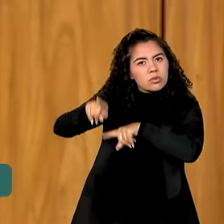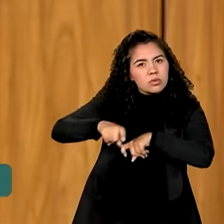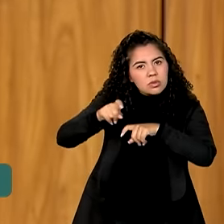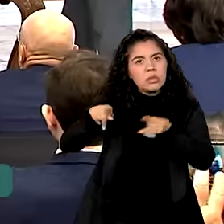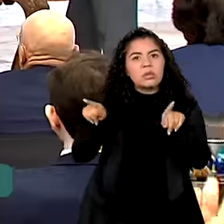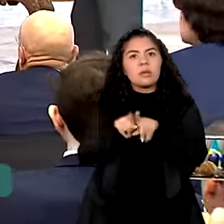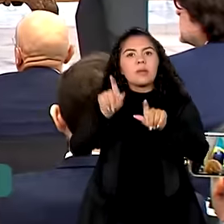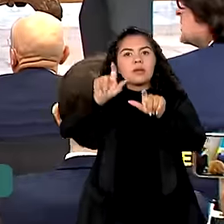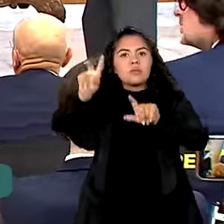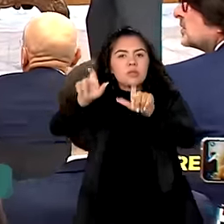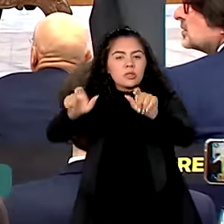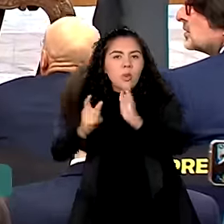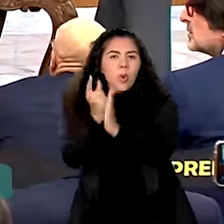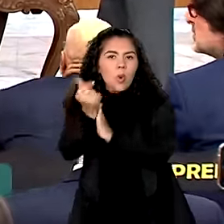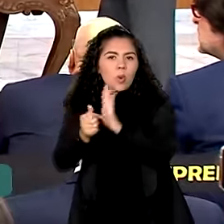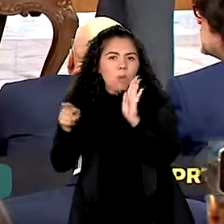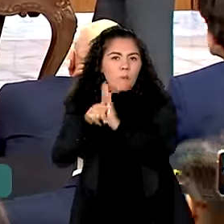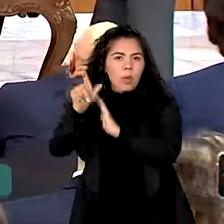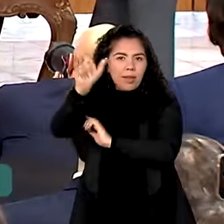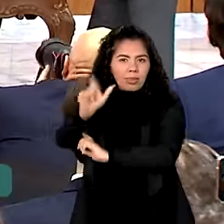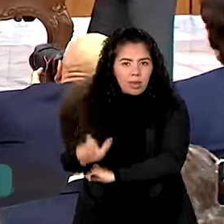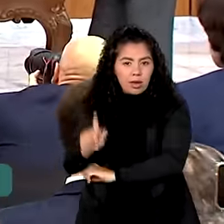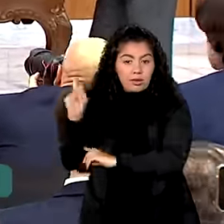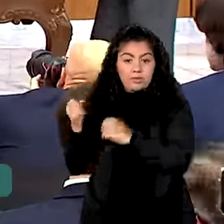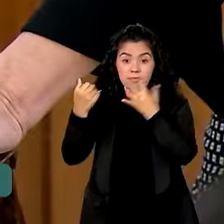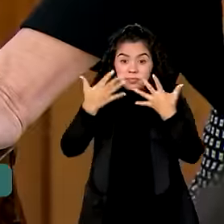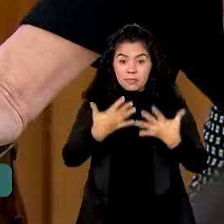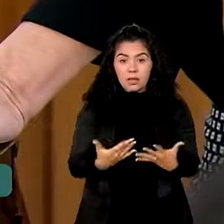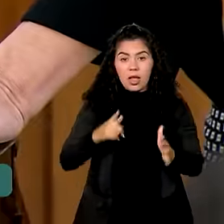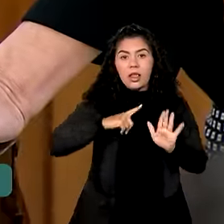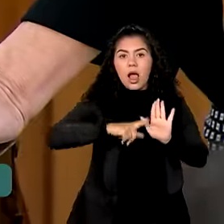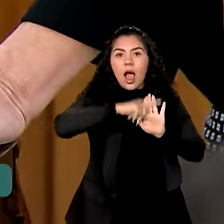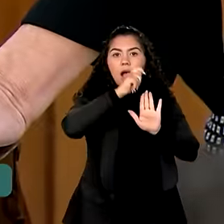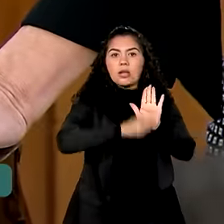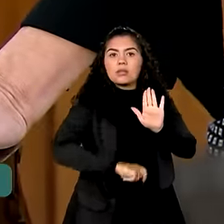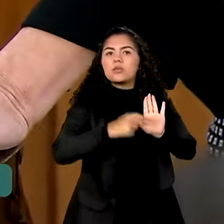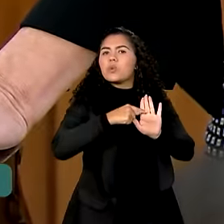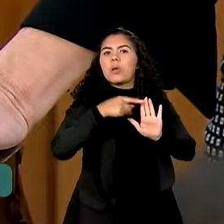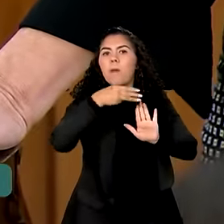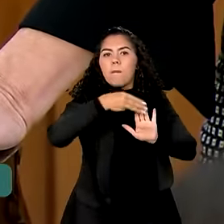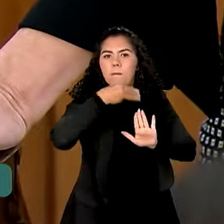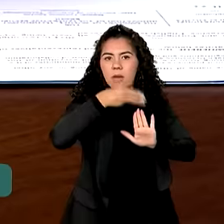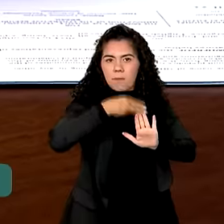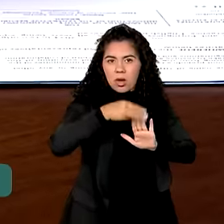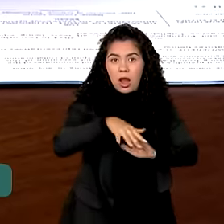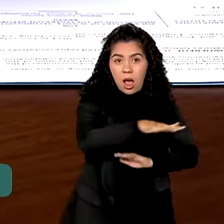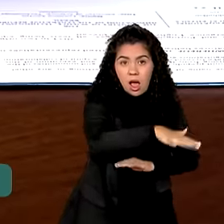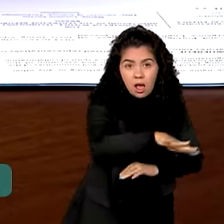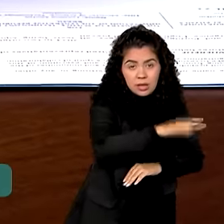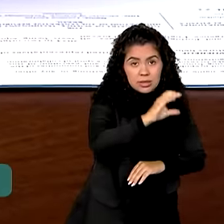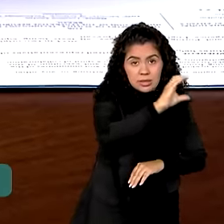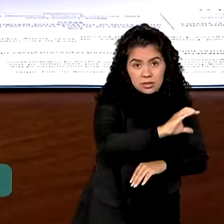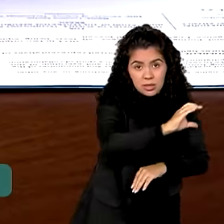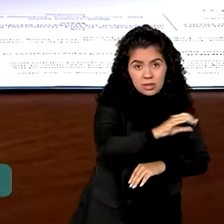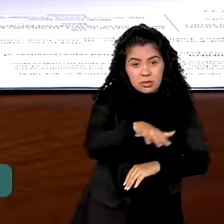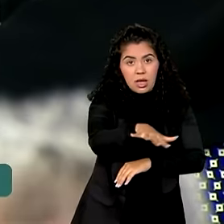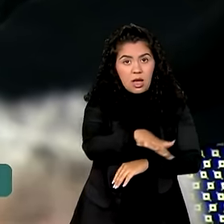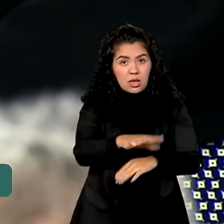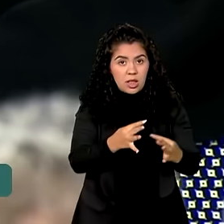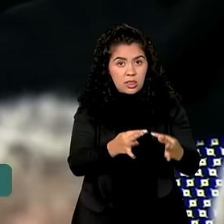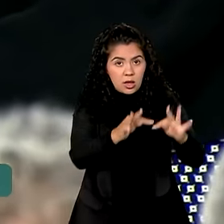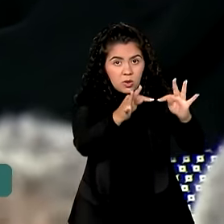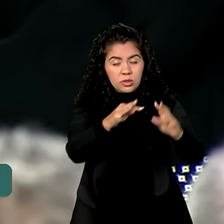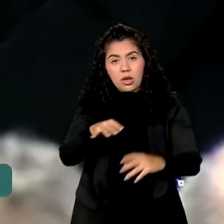italianos. Durante o encontro, também foram assinados memorandos de entendimento nos setores de ciência, tecnologia e educação